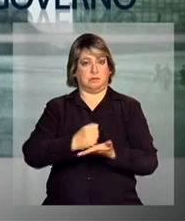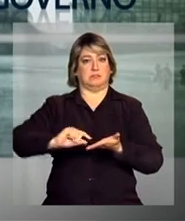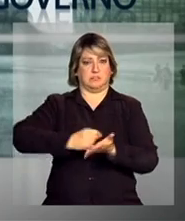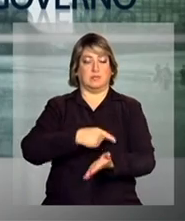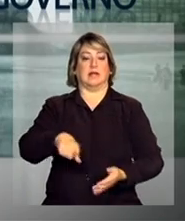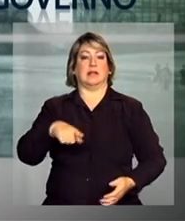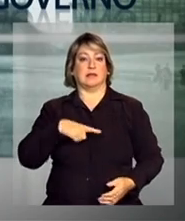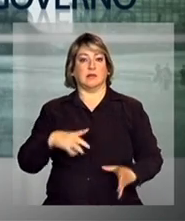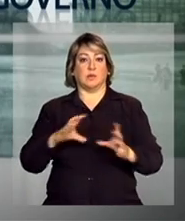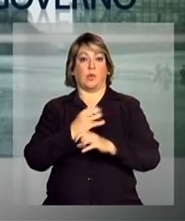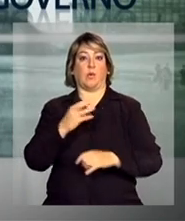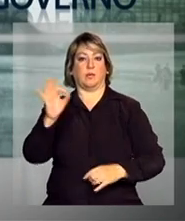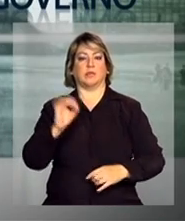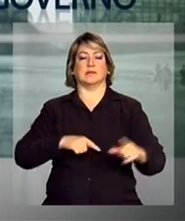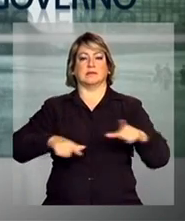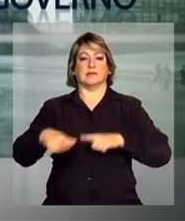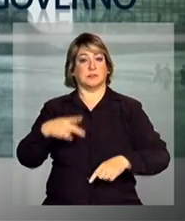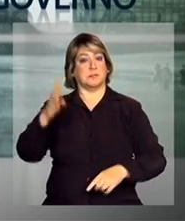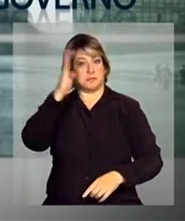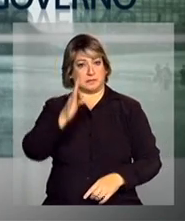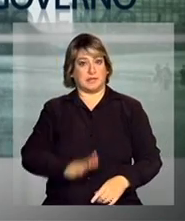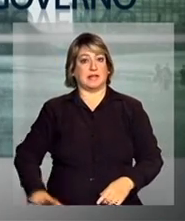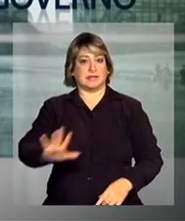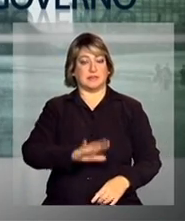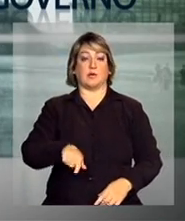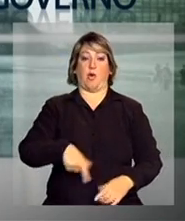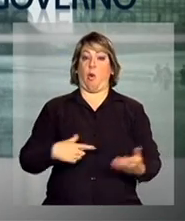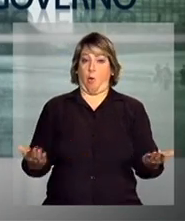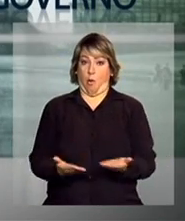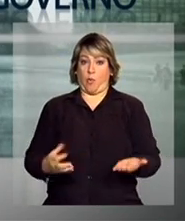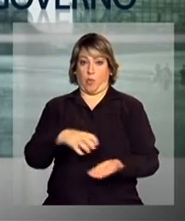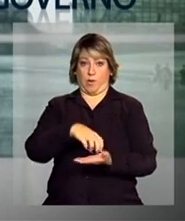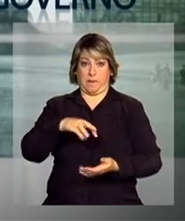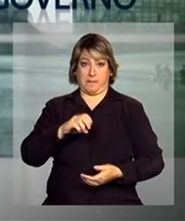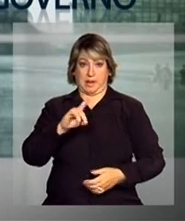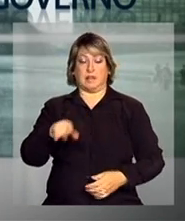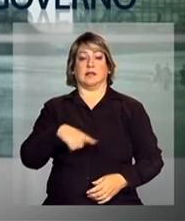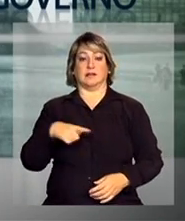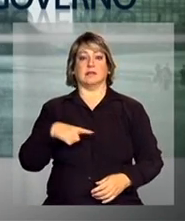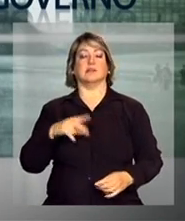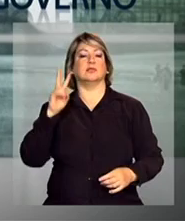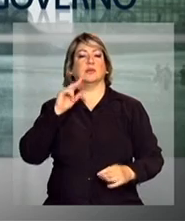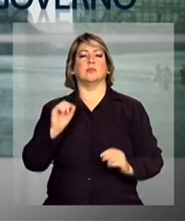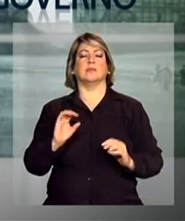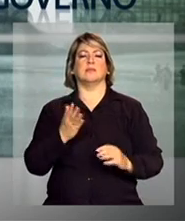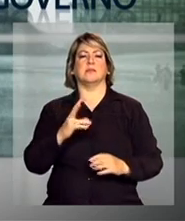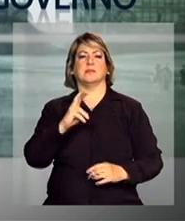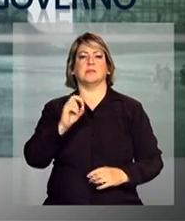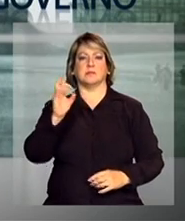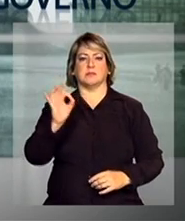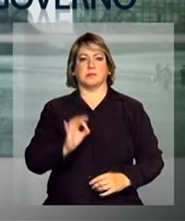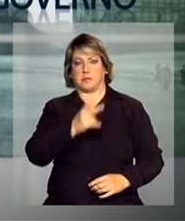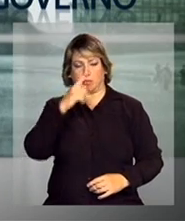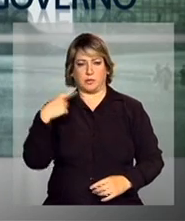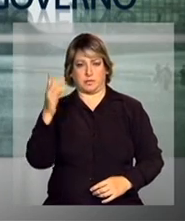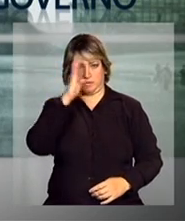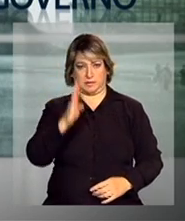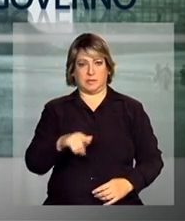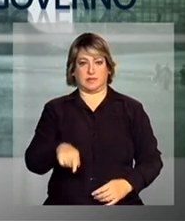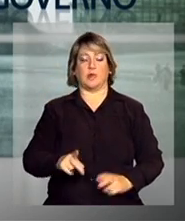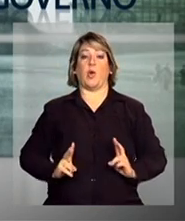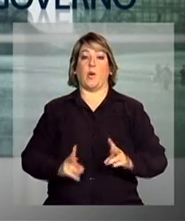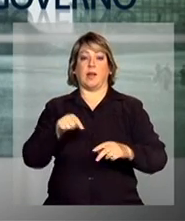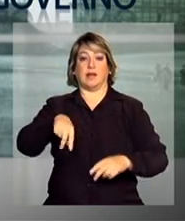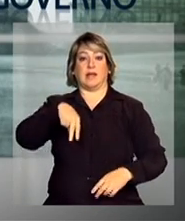% da renda do trabalho do país. Hoje, a classe média corresponde a praticamente metade da população brasileira.